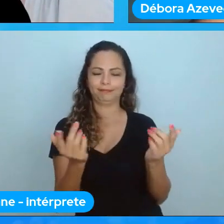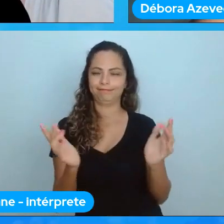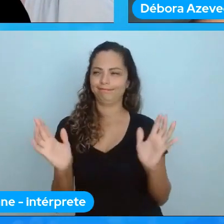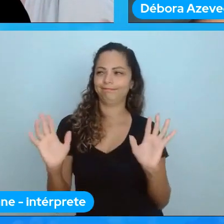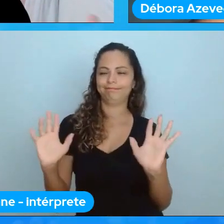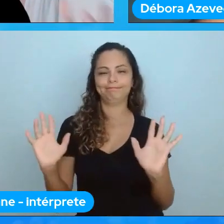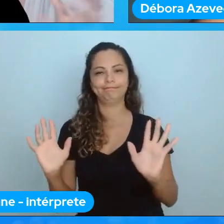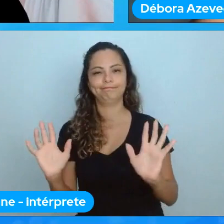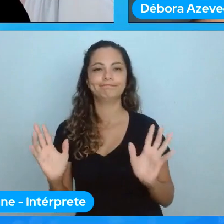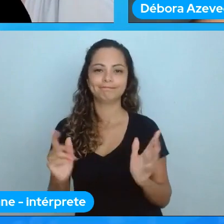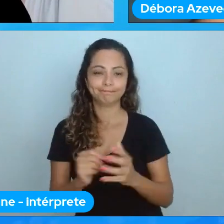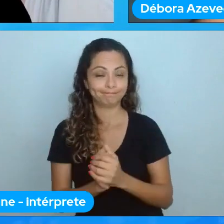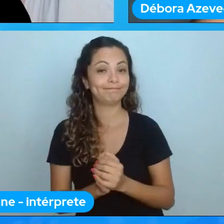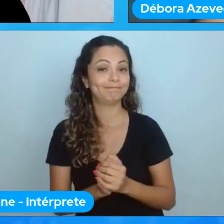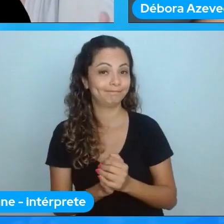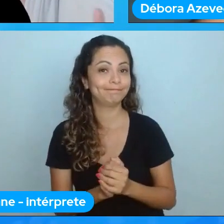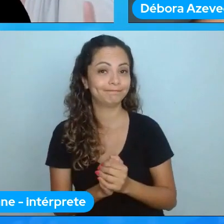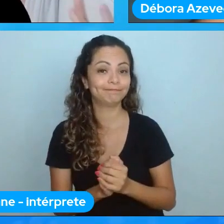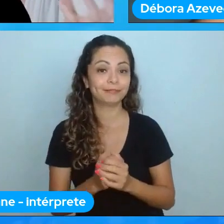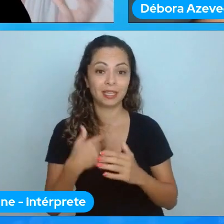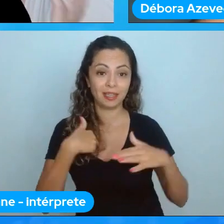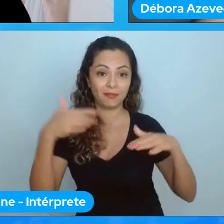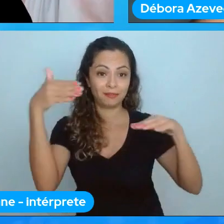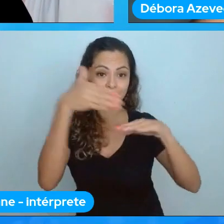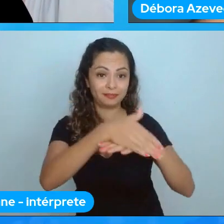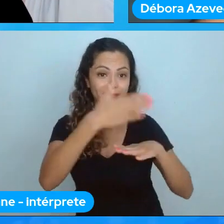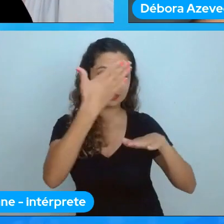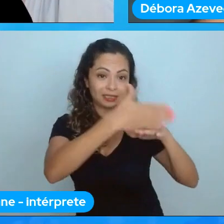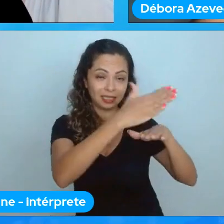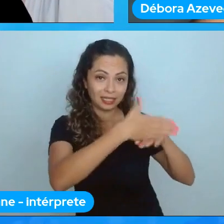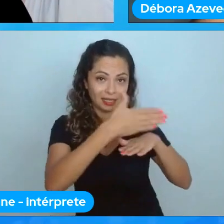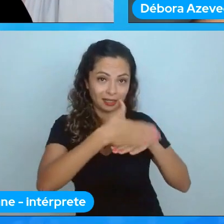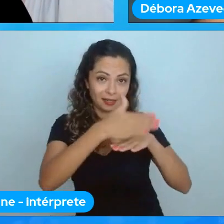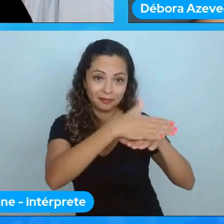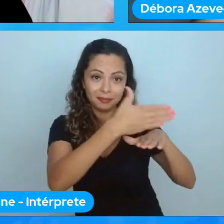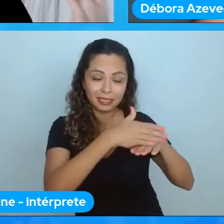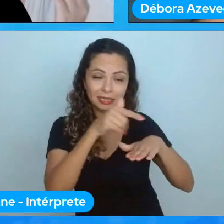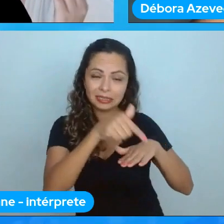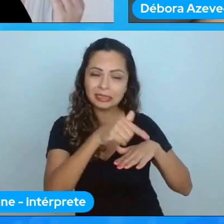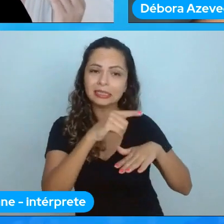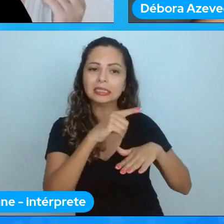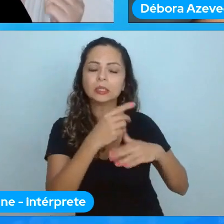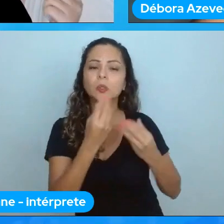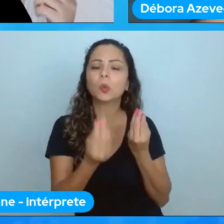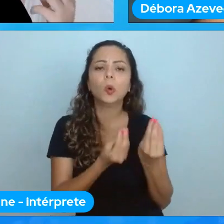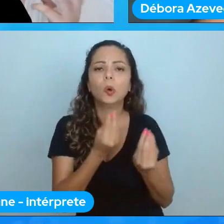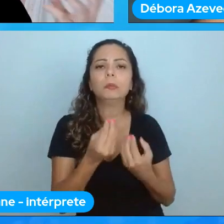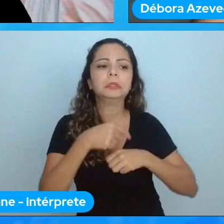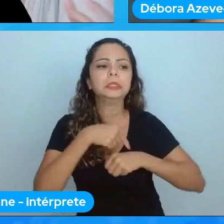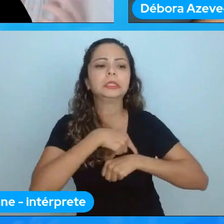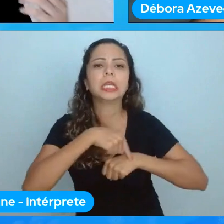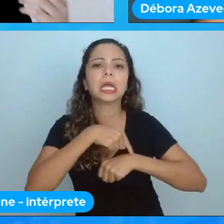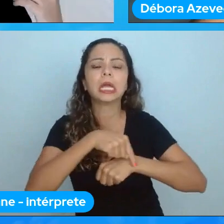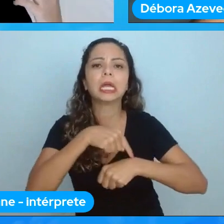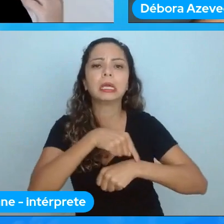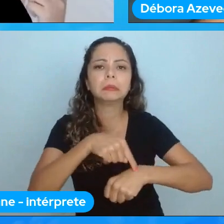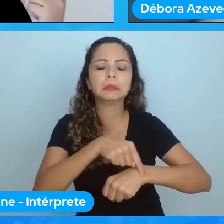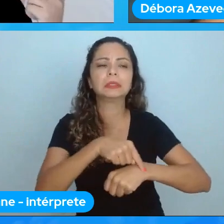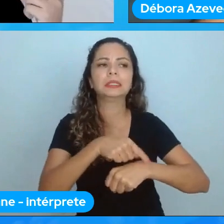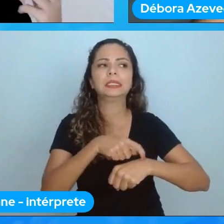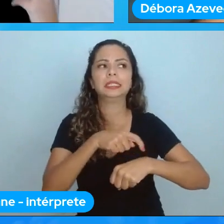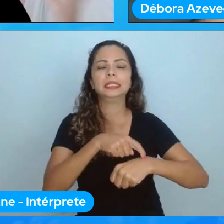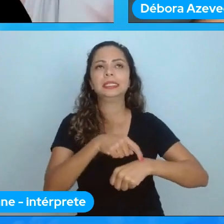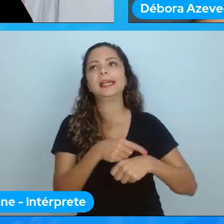esses pequenos pontos de eu vou fazer um treinamento esse treinamento consome muito tempo a gente vai ter alguma coisa do tipo